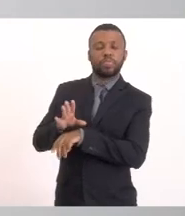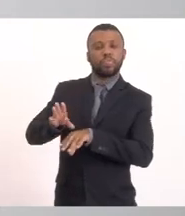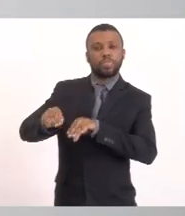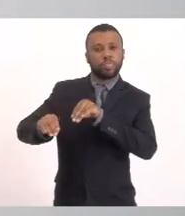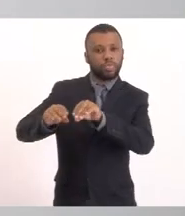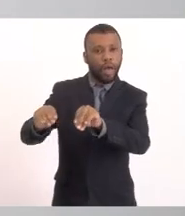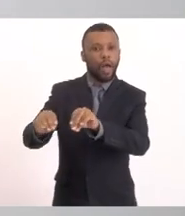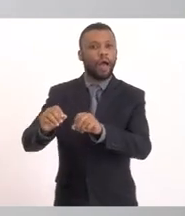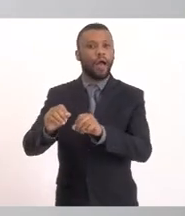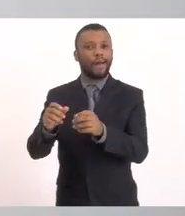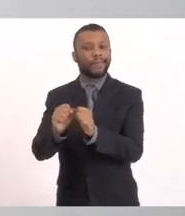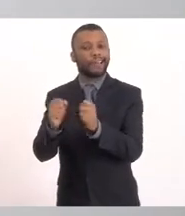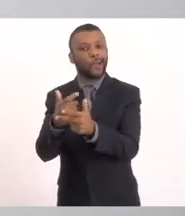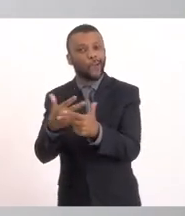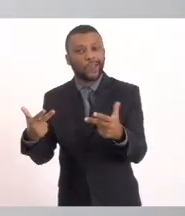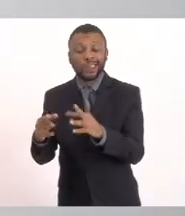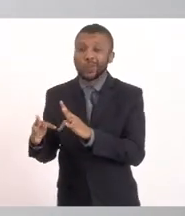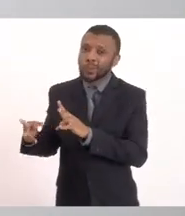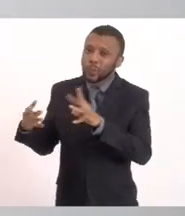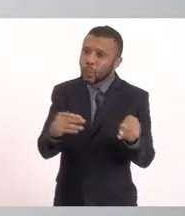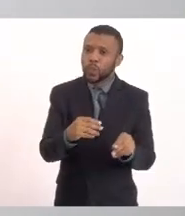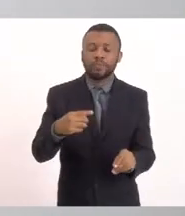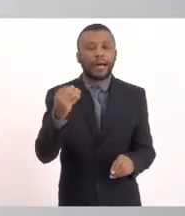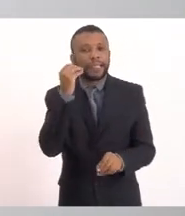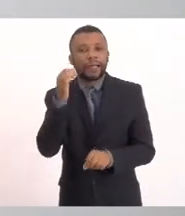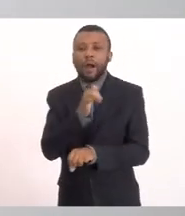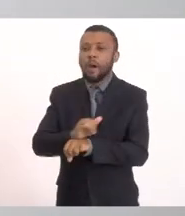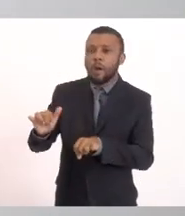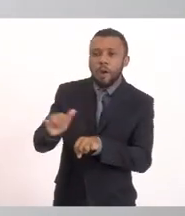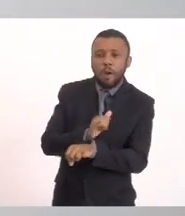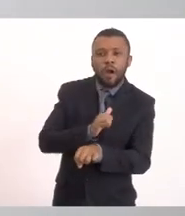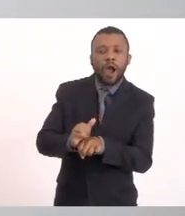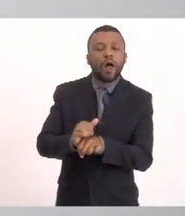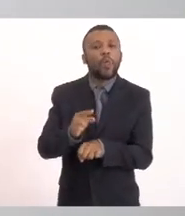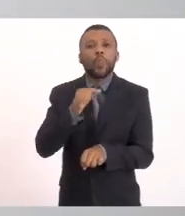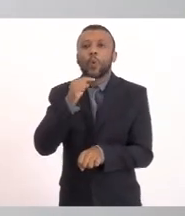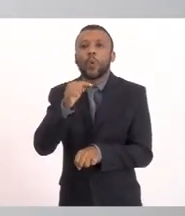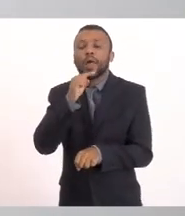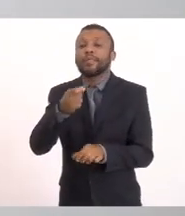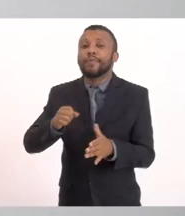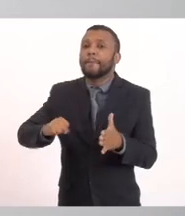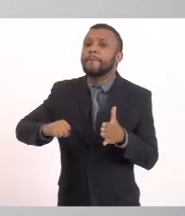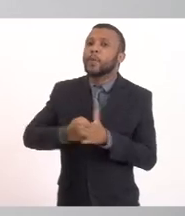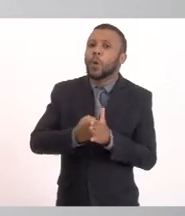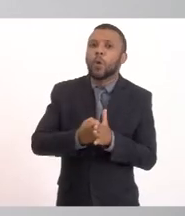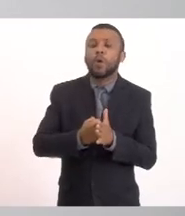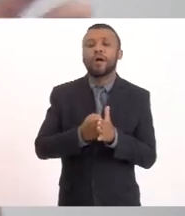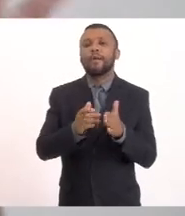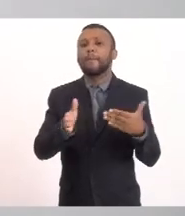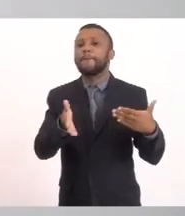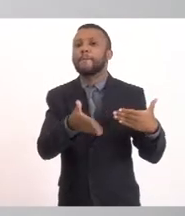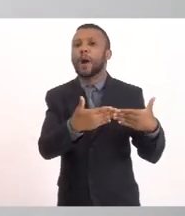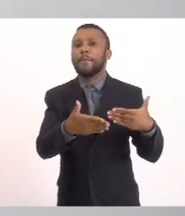os mangos Fazer tudo A porta está Não botaram Cadeado na porta Nem fechadura A porta já está arrombada